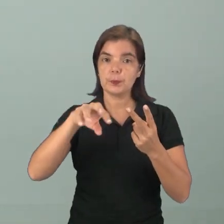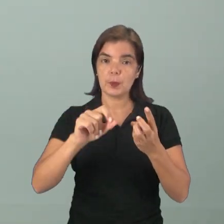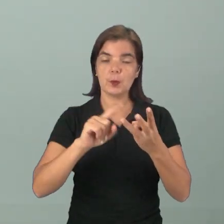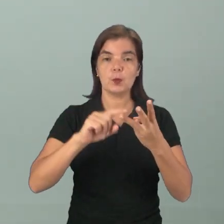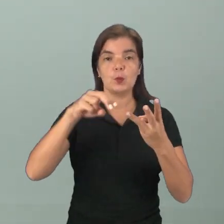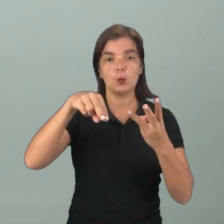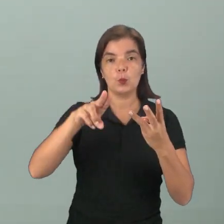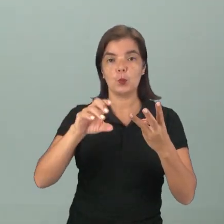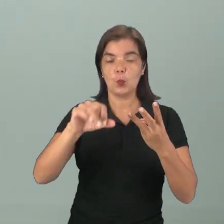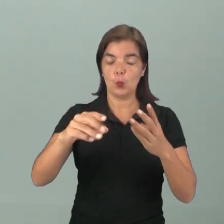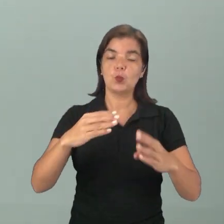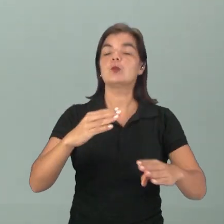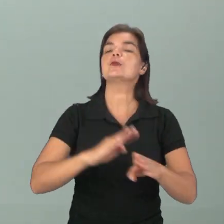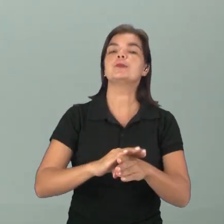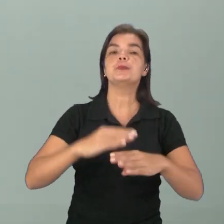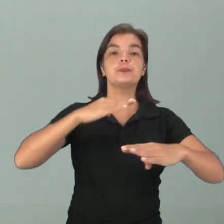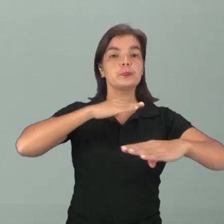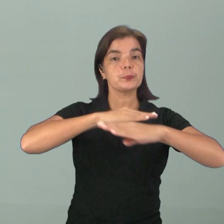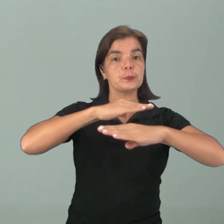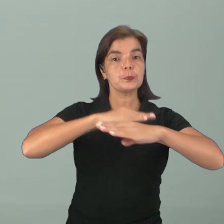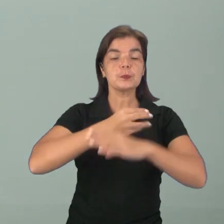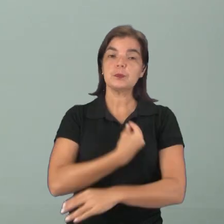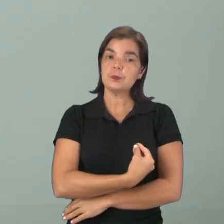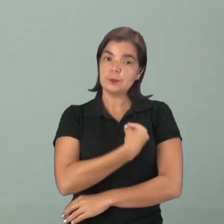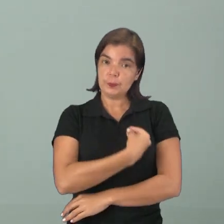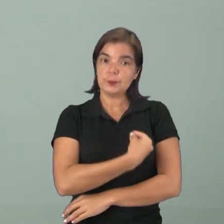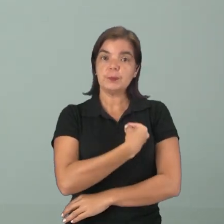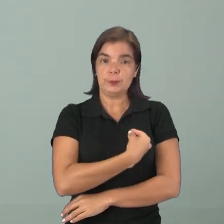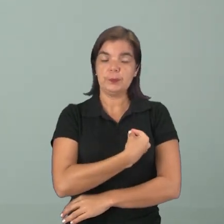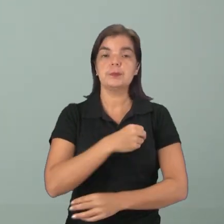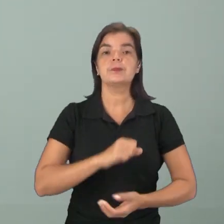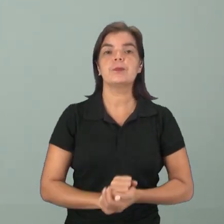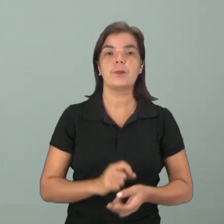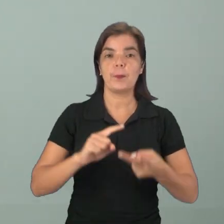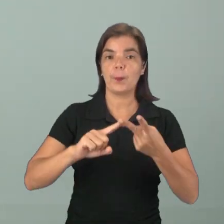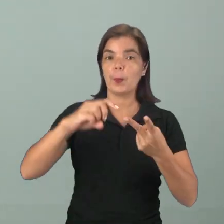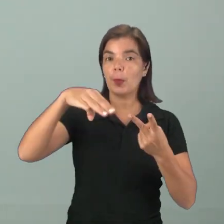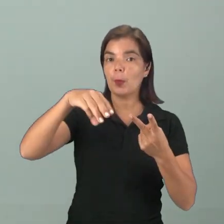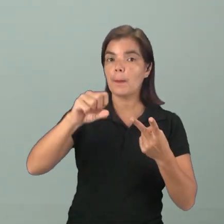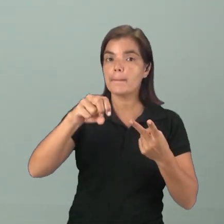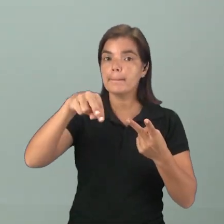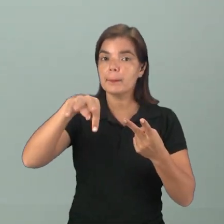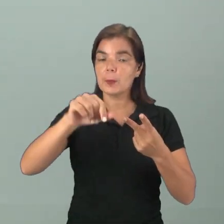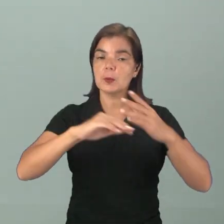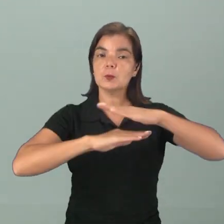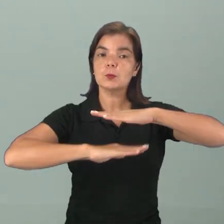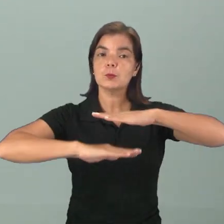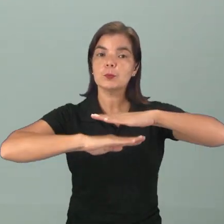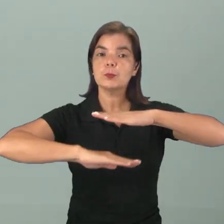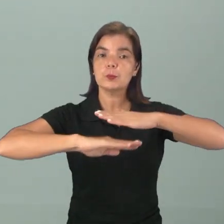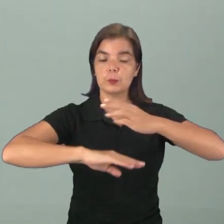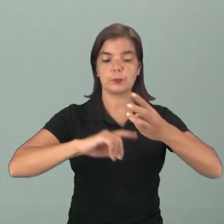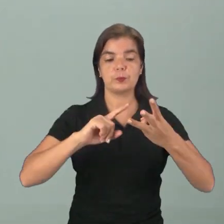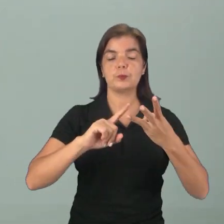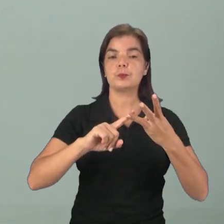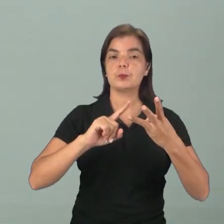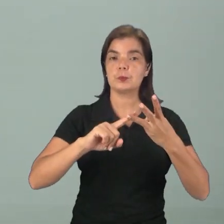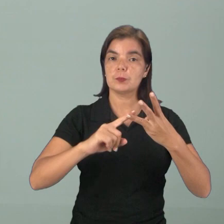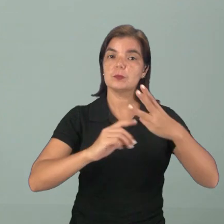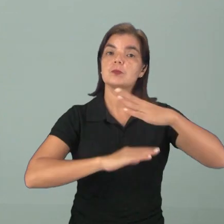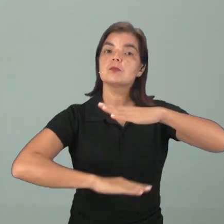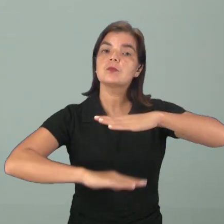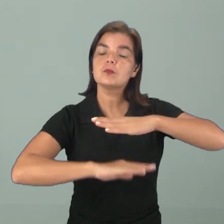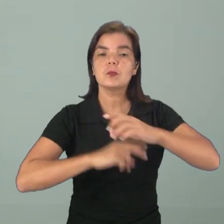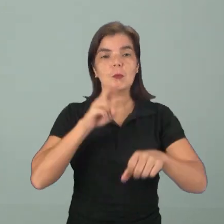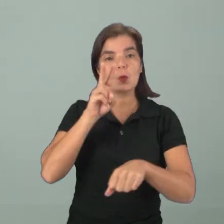encontra a nossa superfície, onde estamos morando, onde estamos localizados. O manto, ele fica abaixo. E mais abaixo ainda,